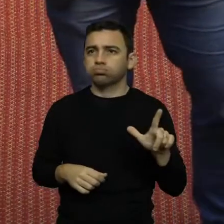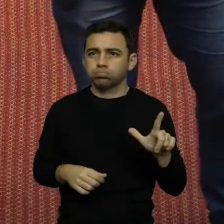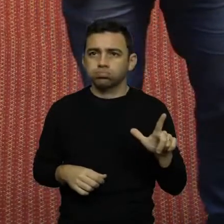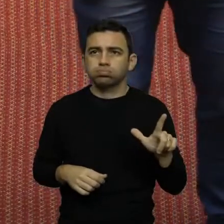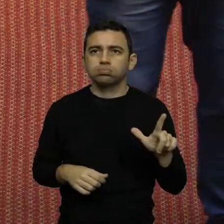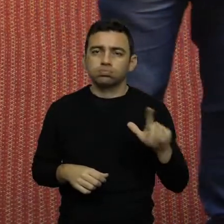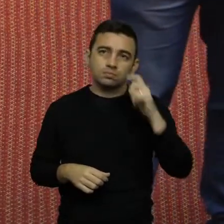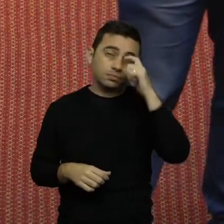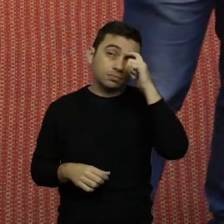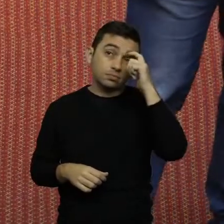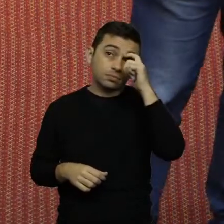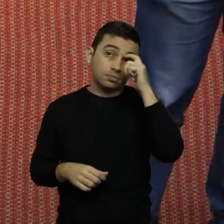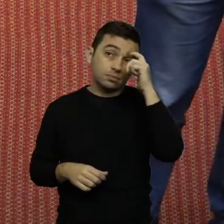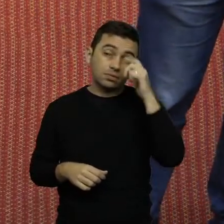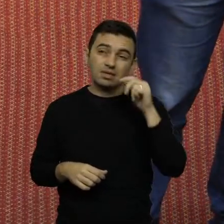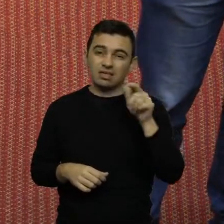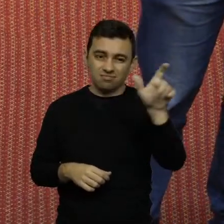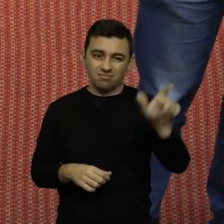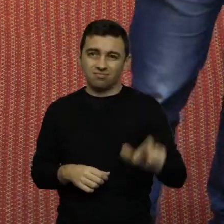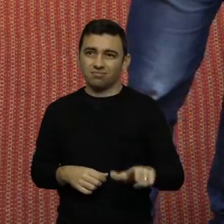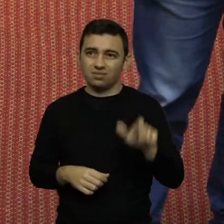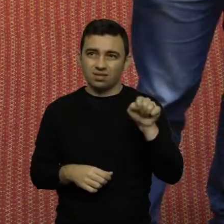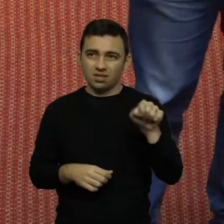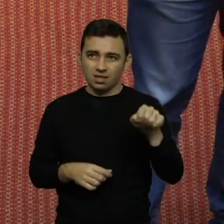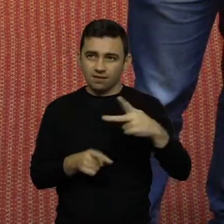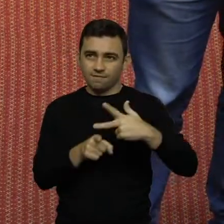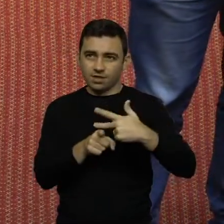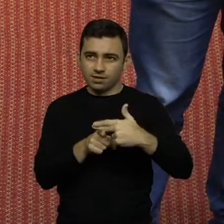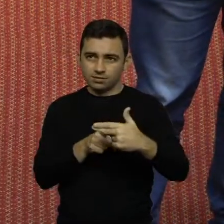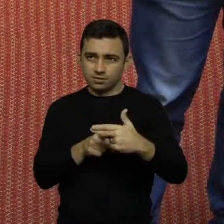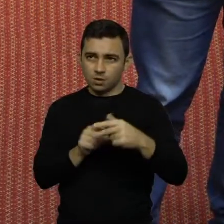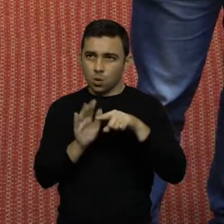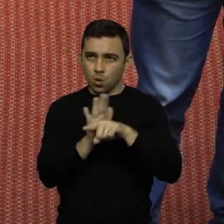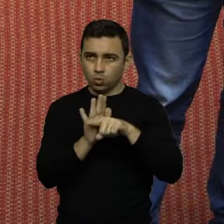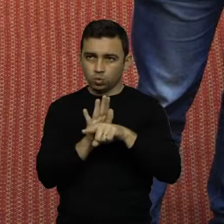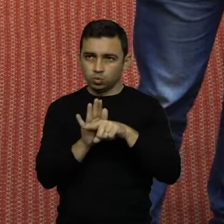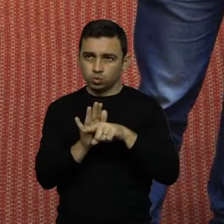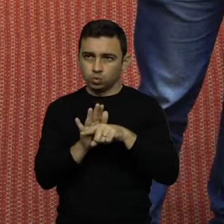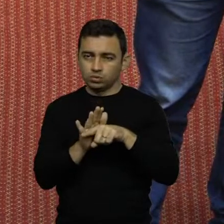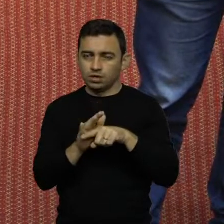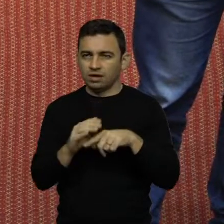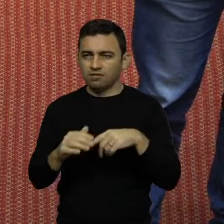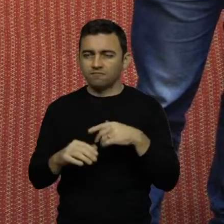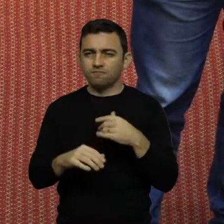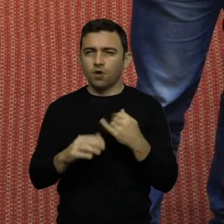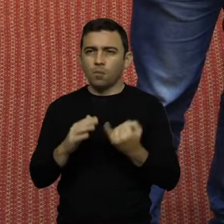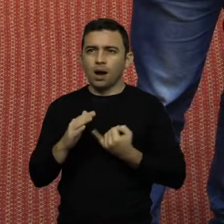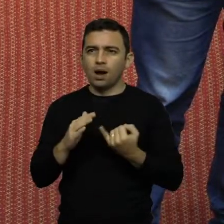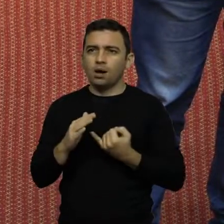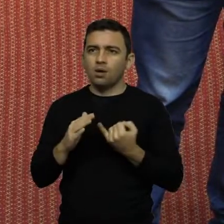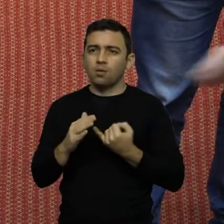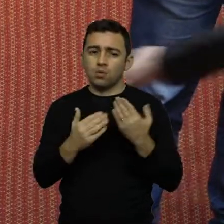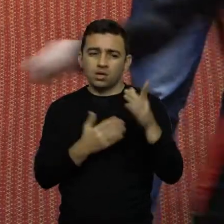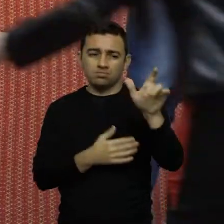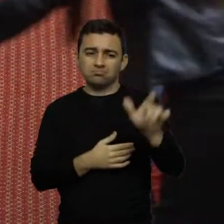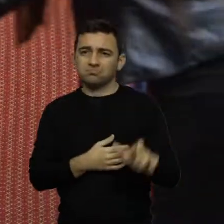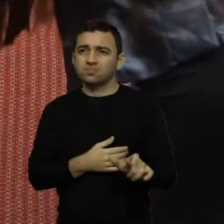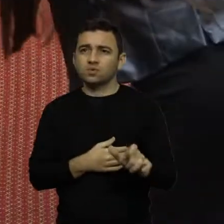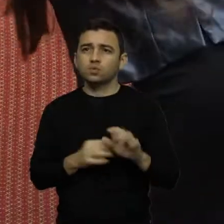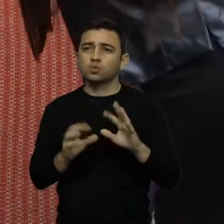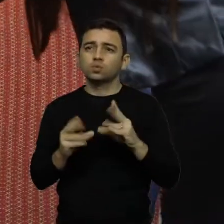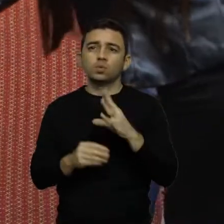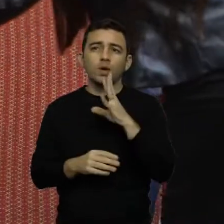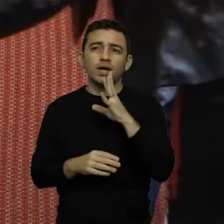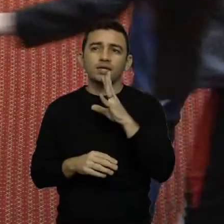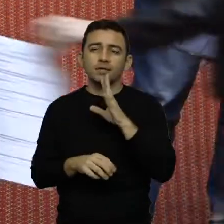esse indivíduo que venceu essa consulta informal, ele é um indivíduo conhecido pelas